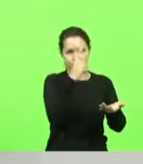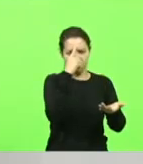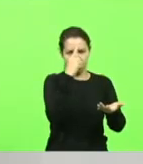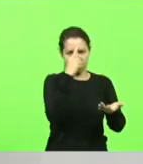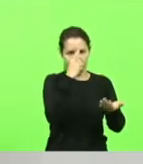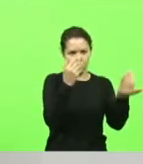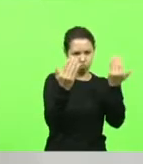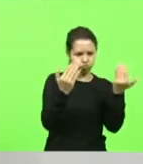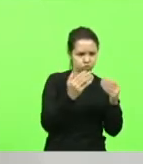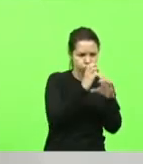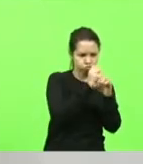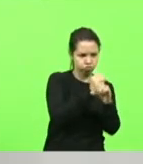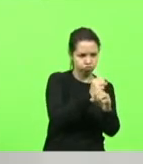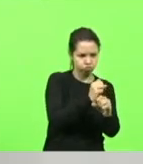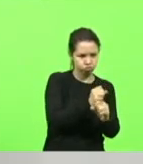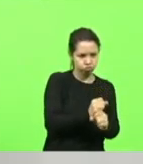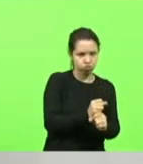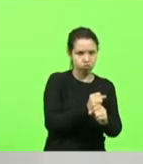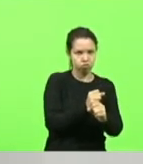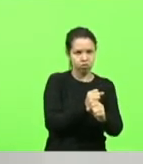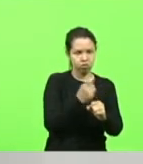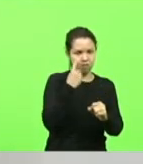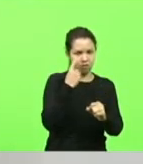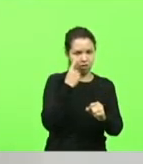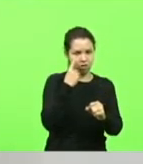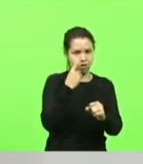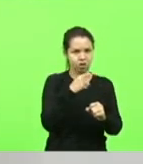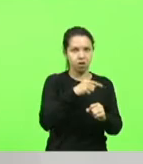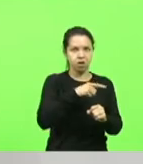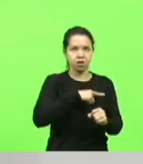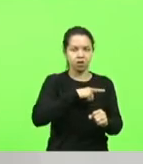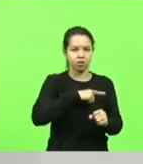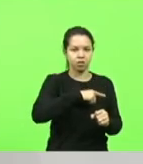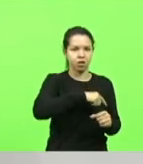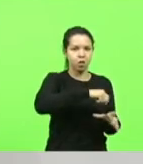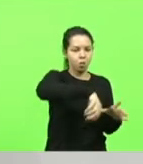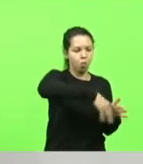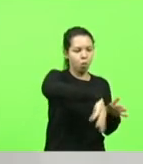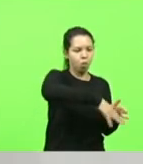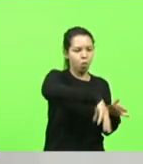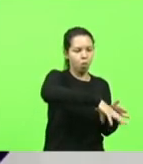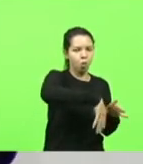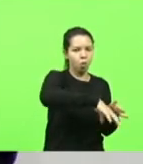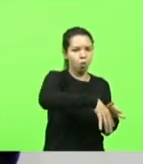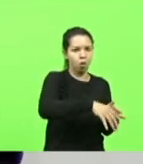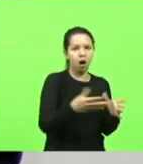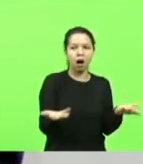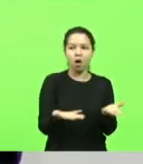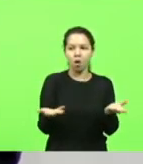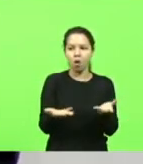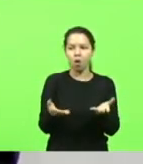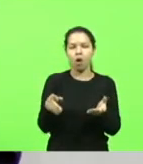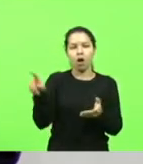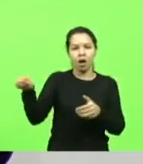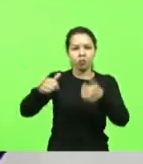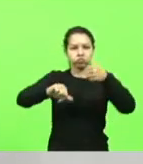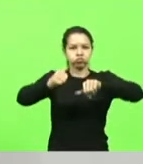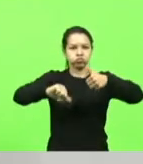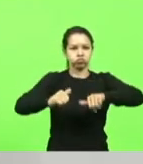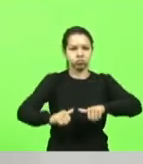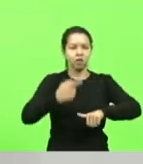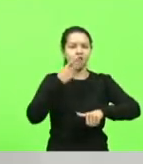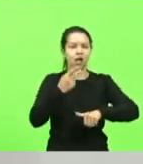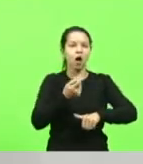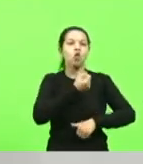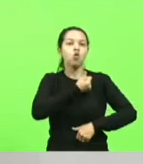O jogo do bicheiro lá, virando as bolinhas dele, falou assim, agora nossos auditores vão falar agora o número